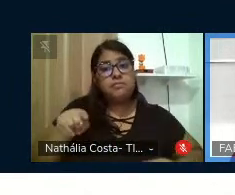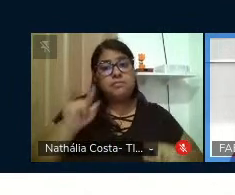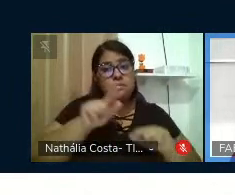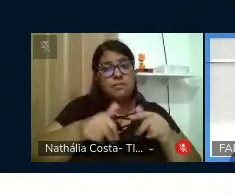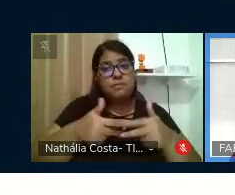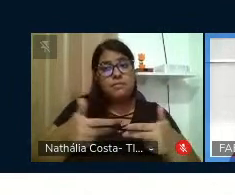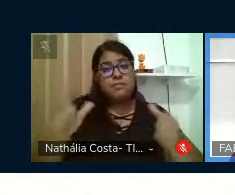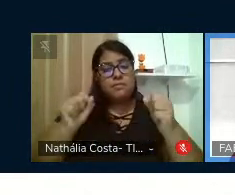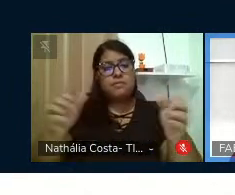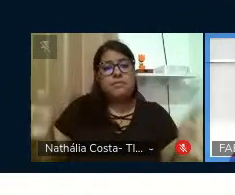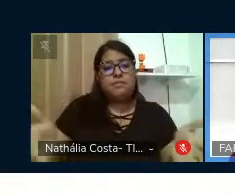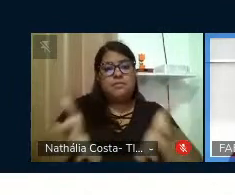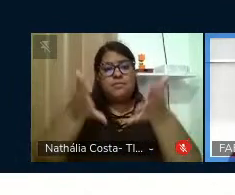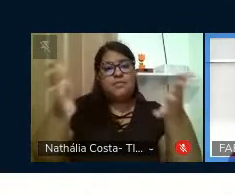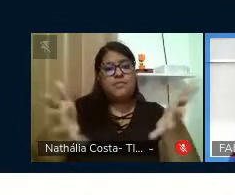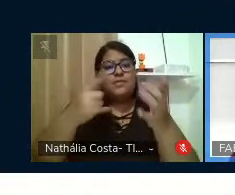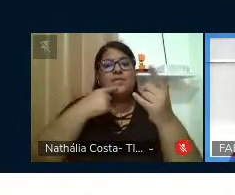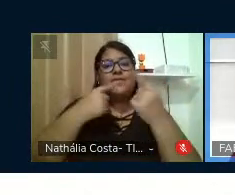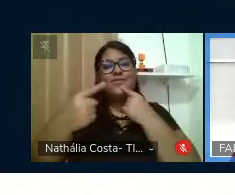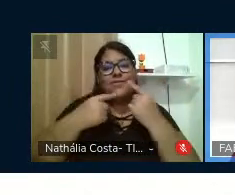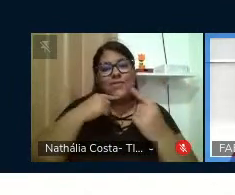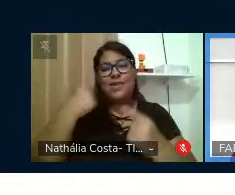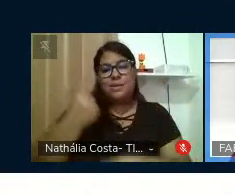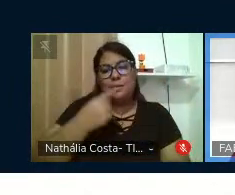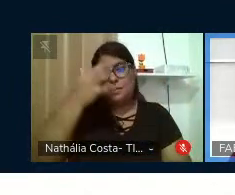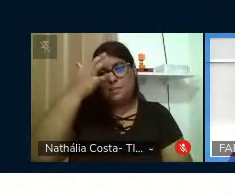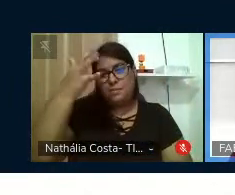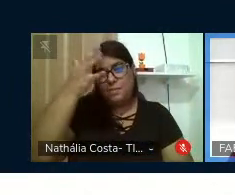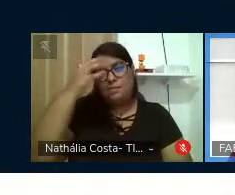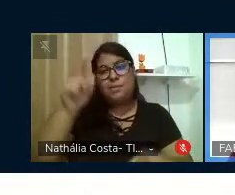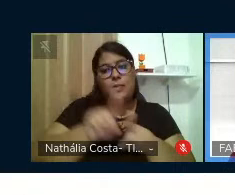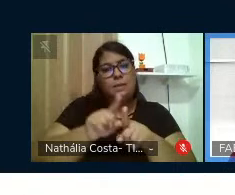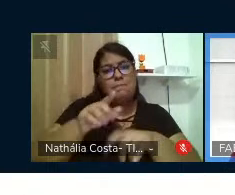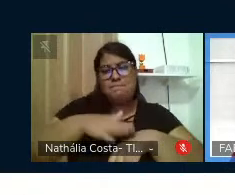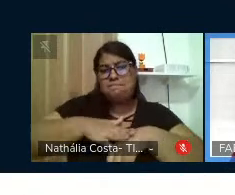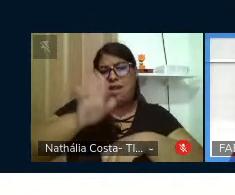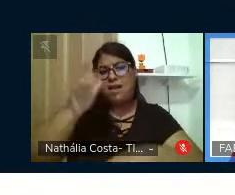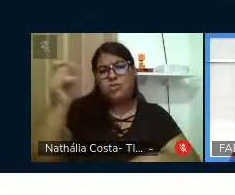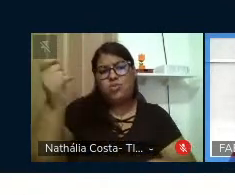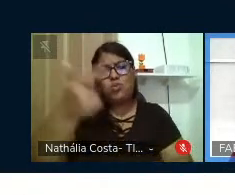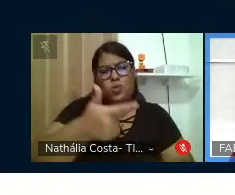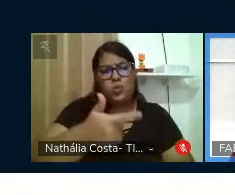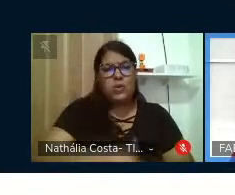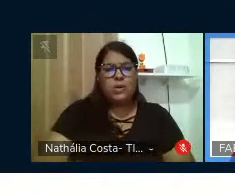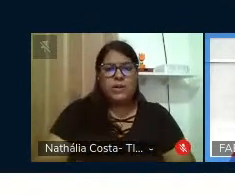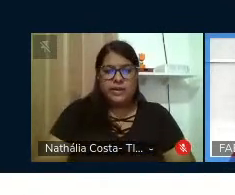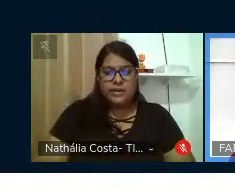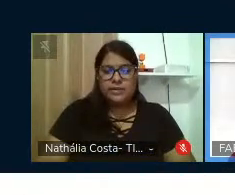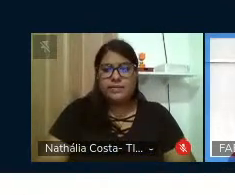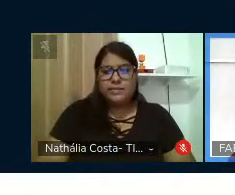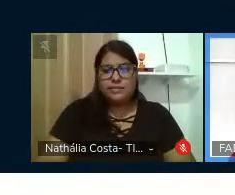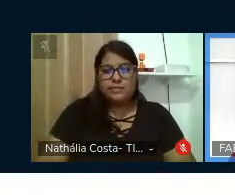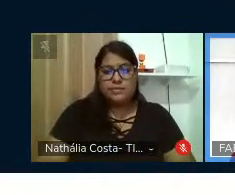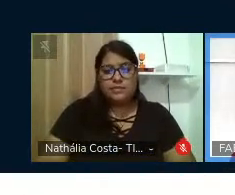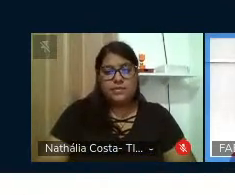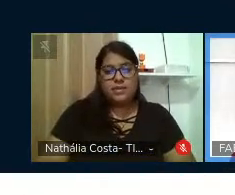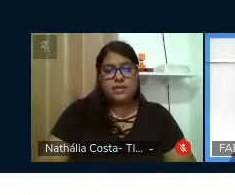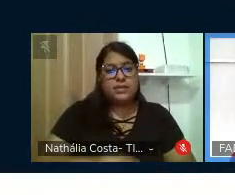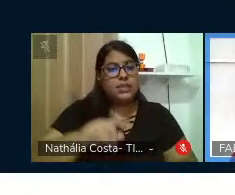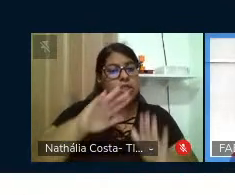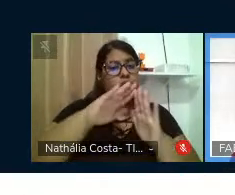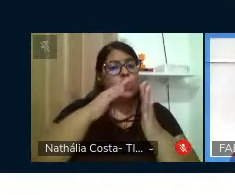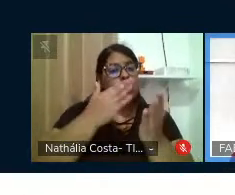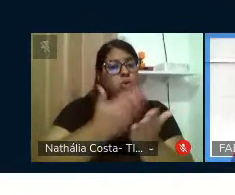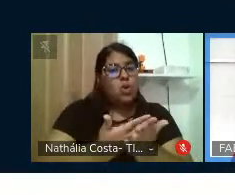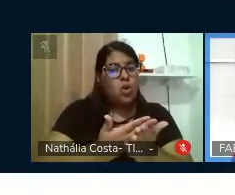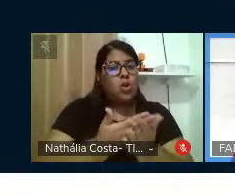possa promover o diálogo que a gente imaginou ou, inclusive, ir até além dele e que, na escola, conforme